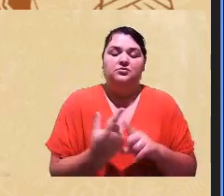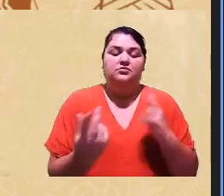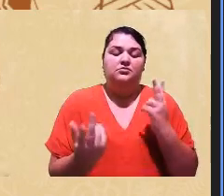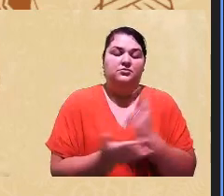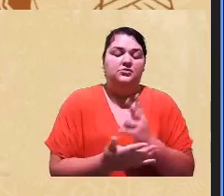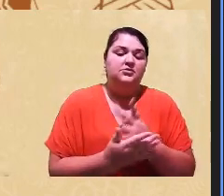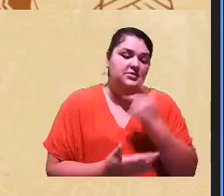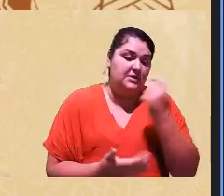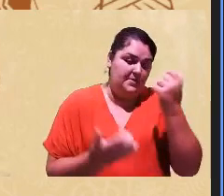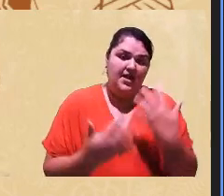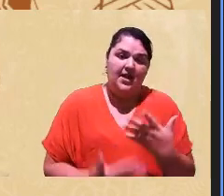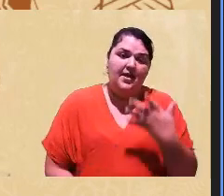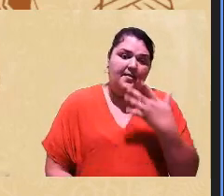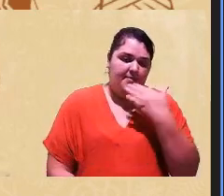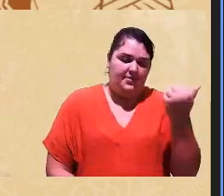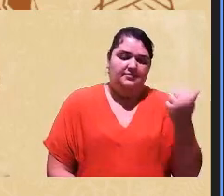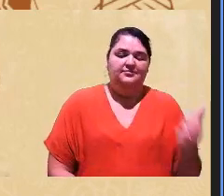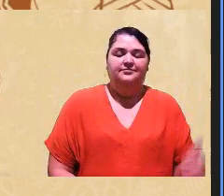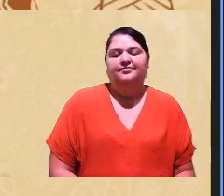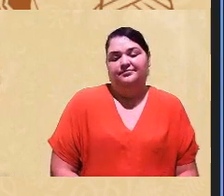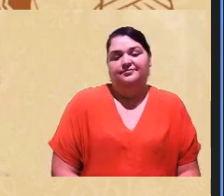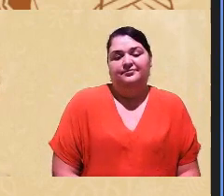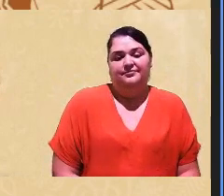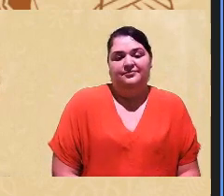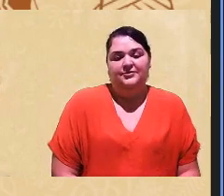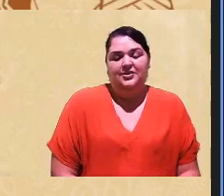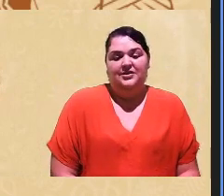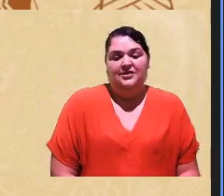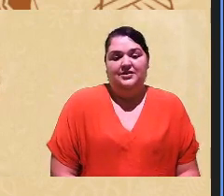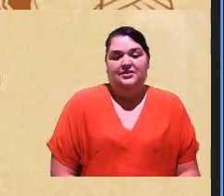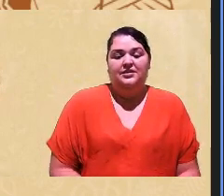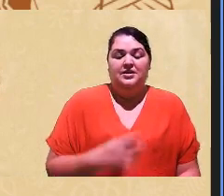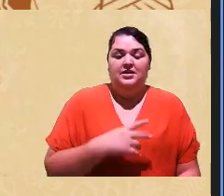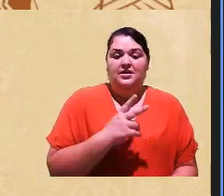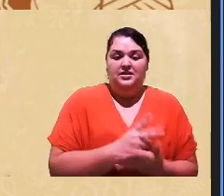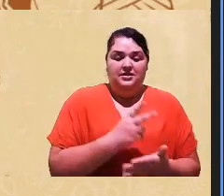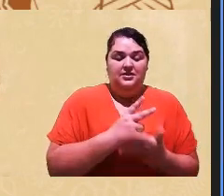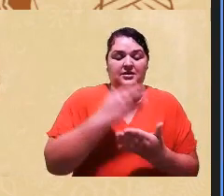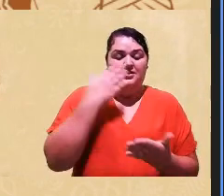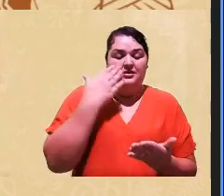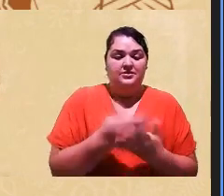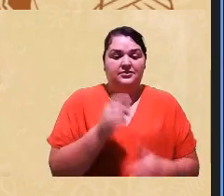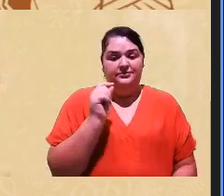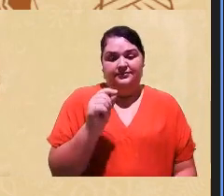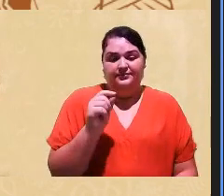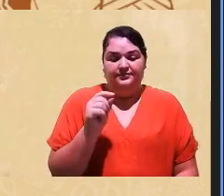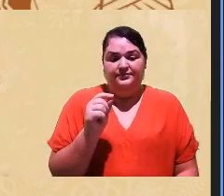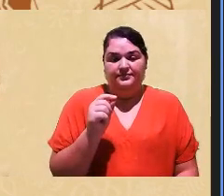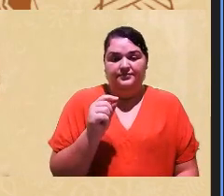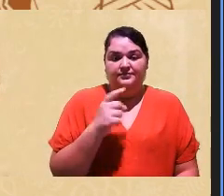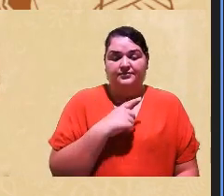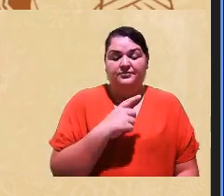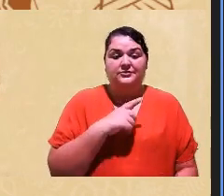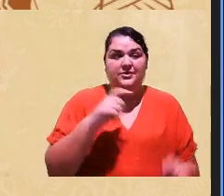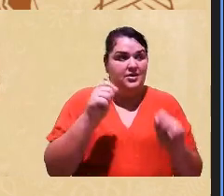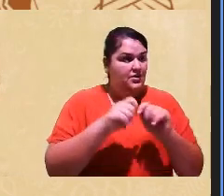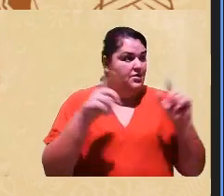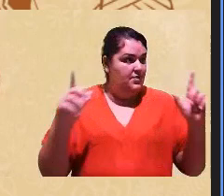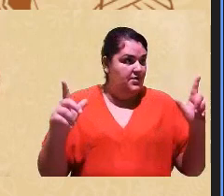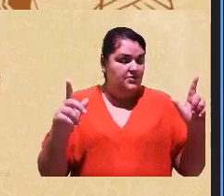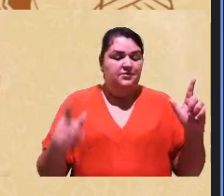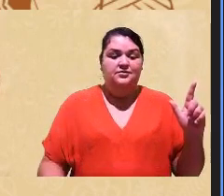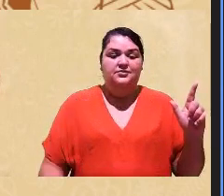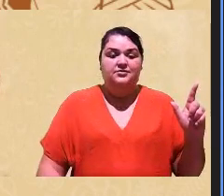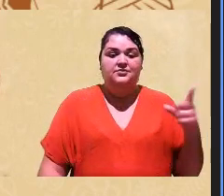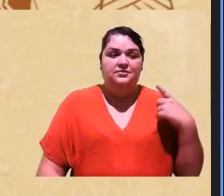melhor que é justamente para garantir que aquele quadro né de